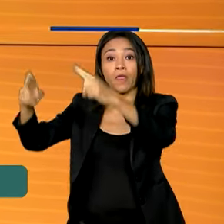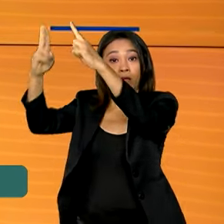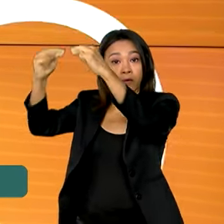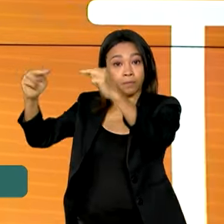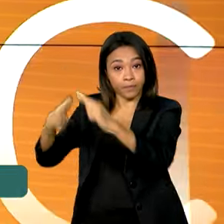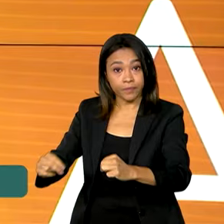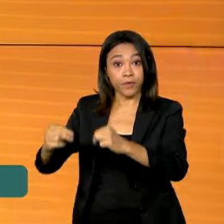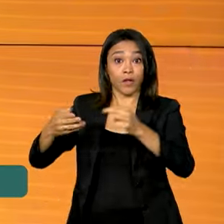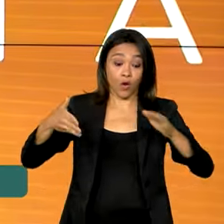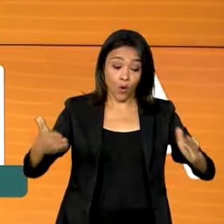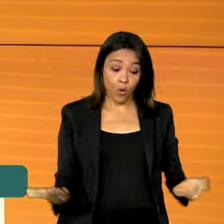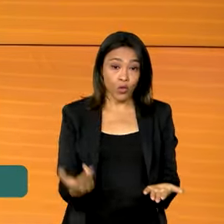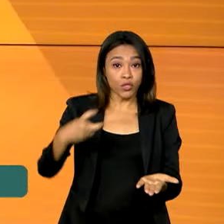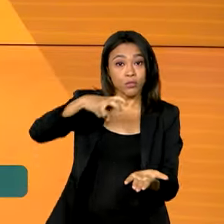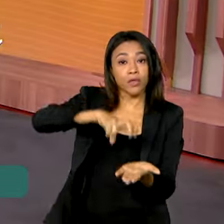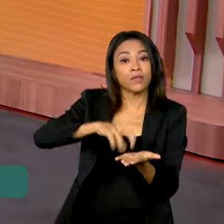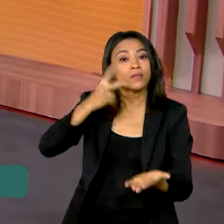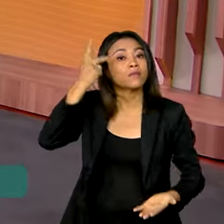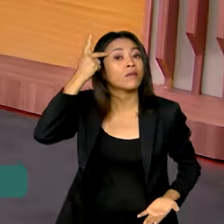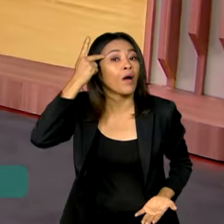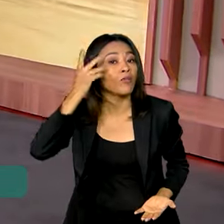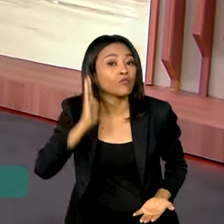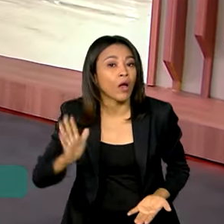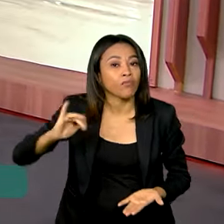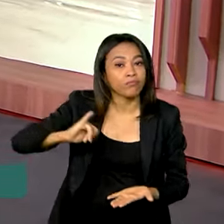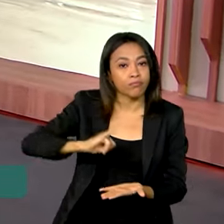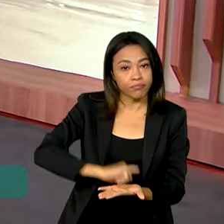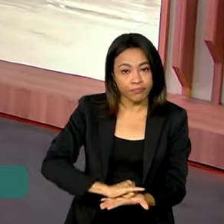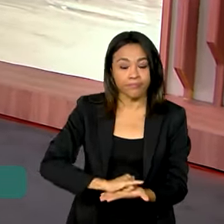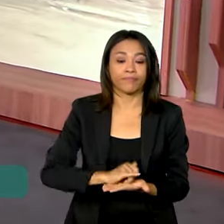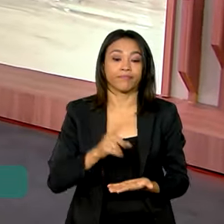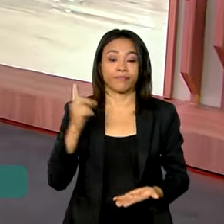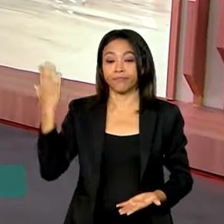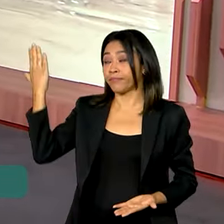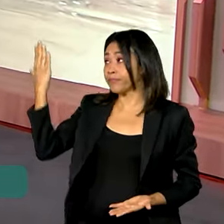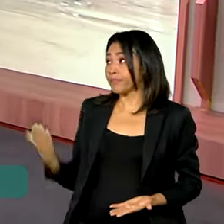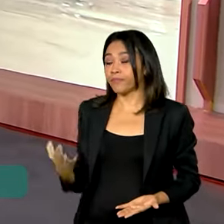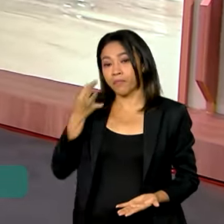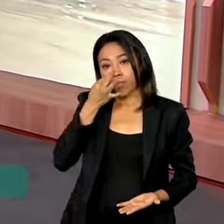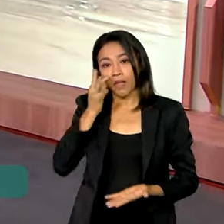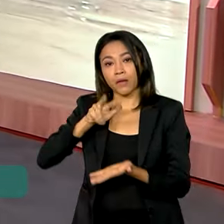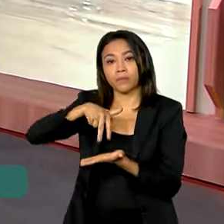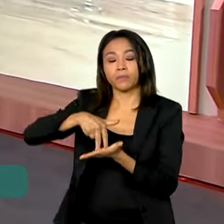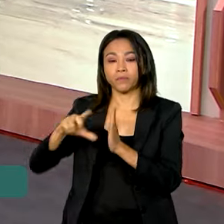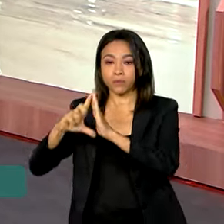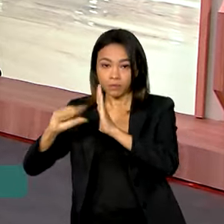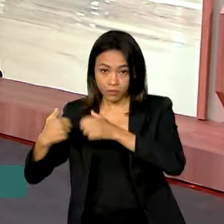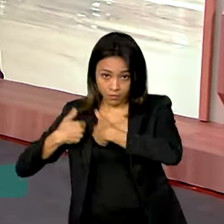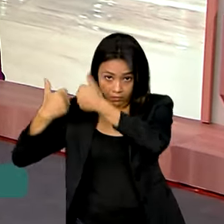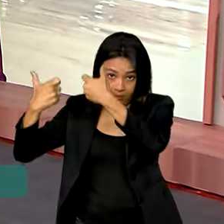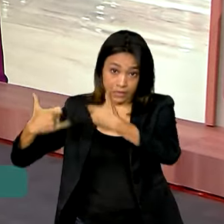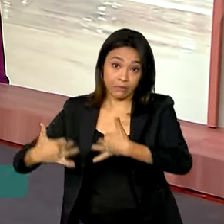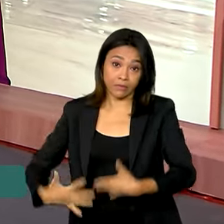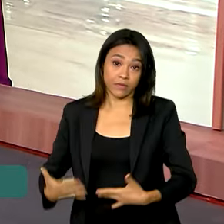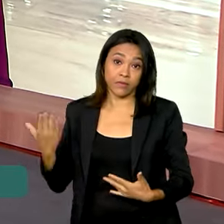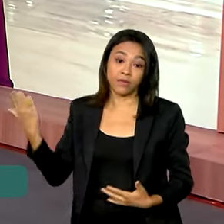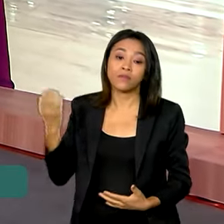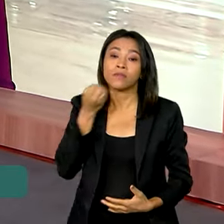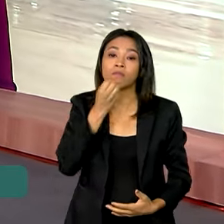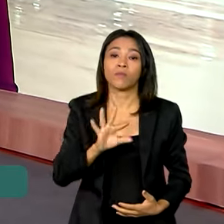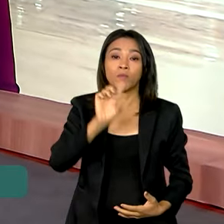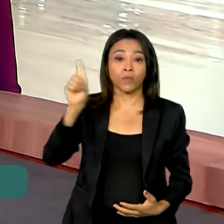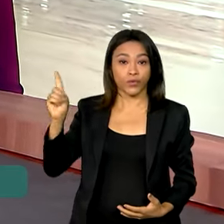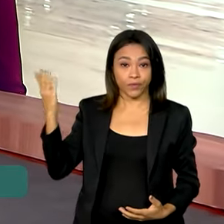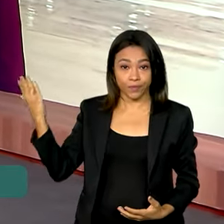desta segunda-feira em São Paulo. A repórter Graciele Bittencourt, que está lá no Palácio do Planalto, tem os detalhes para a gente. Bom dia,